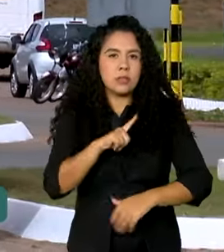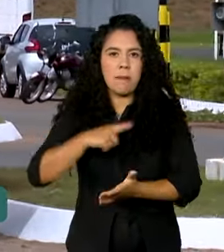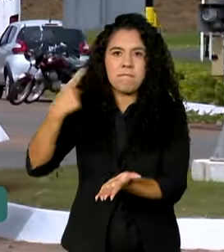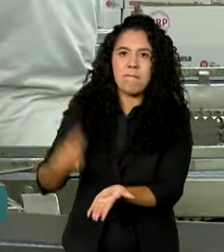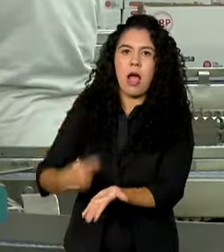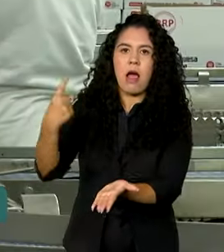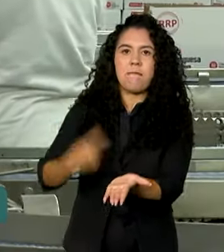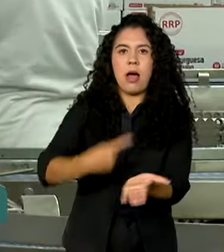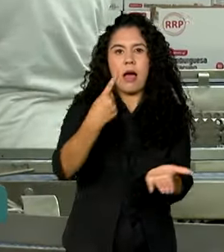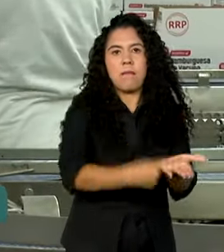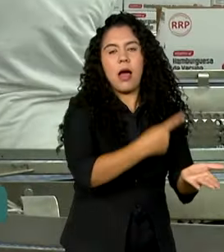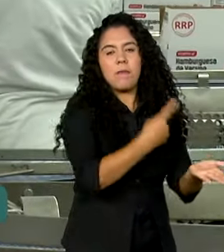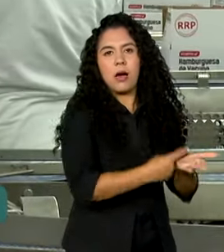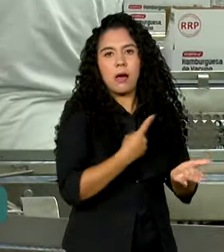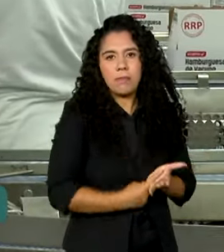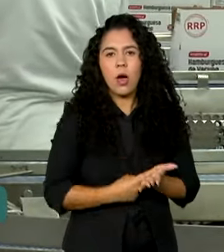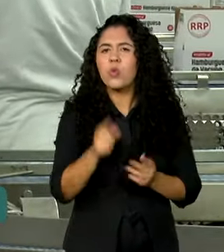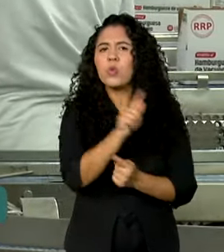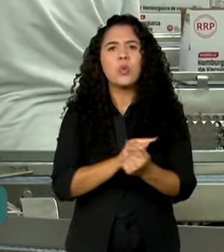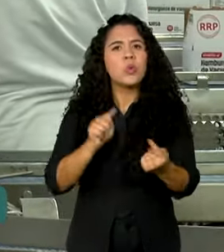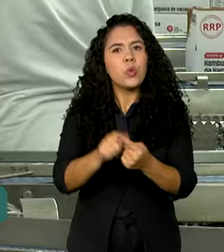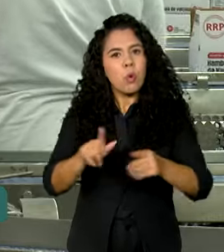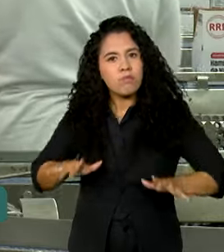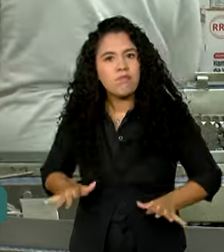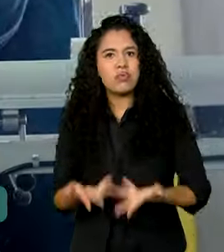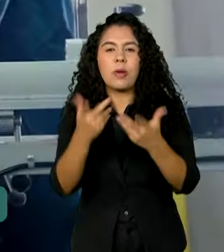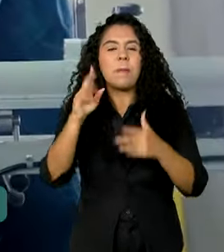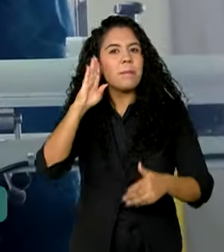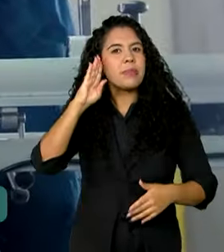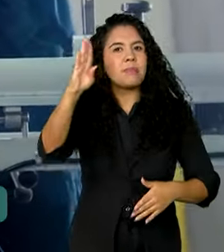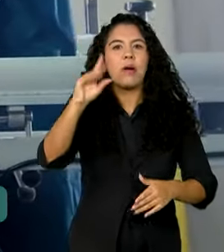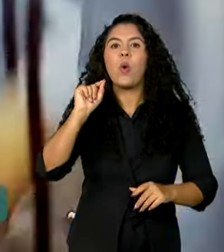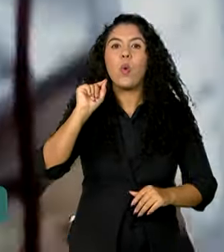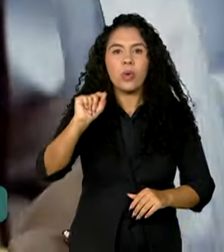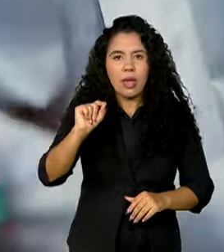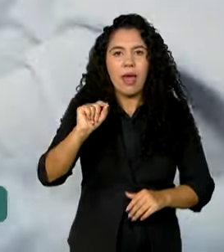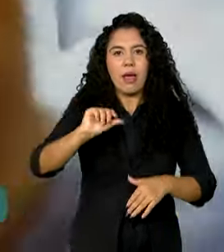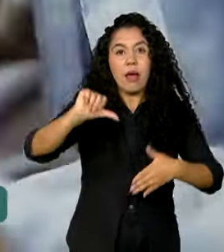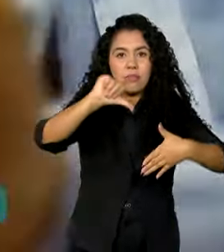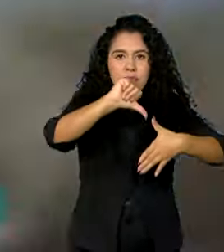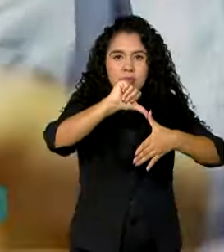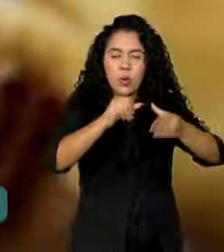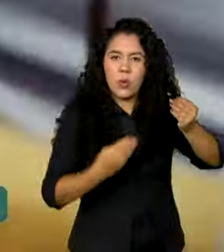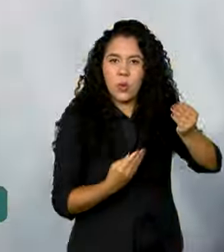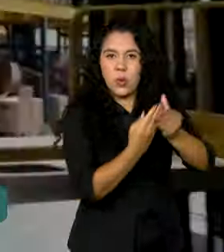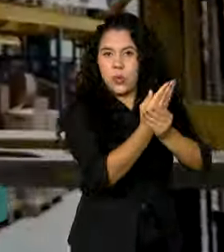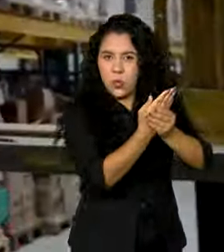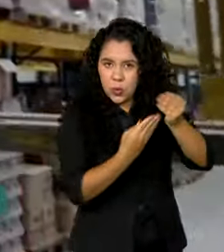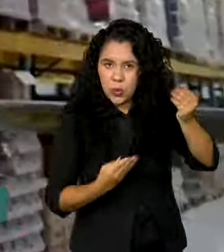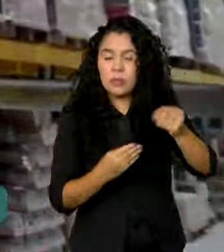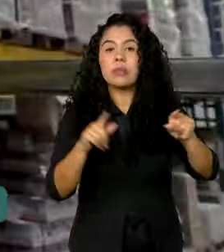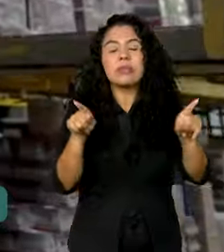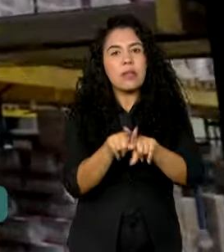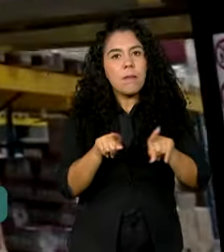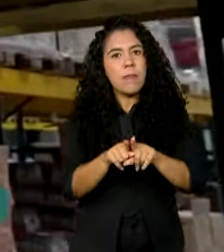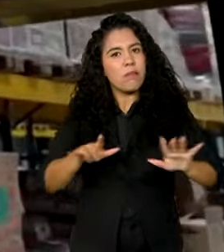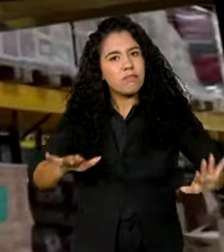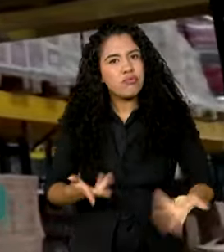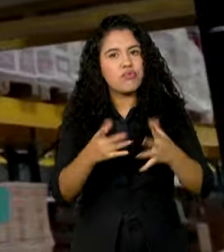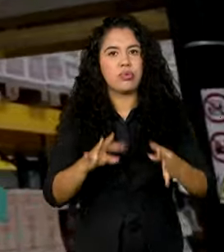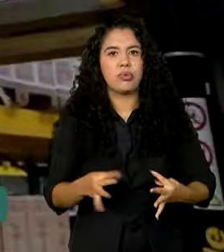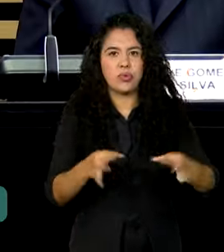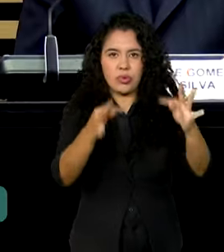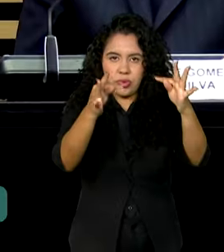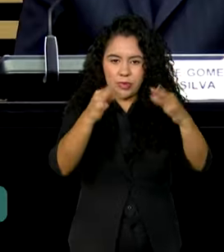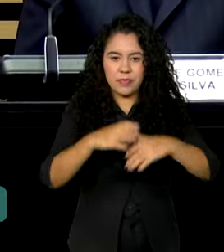comerciais, como o fortalecimento do Mercosul, e da importância da tecnologia como forma de agregar